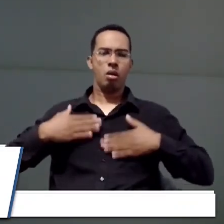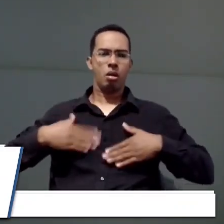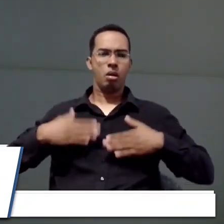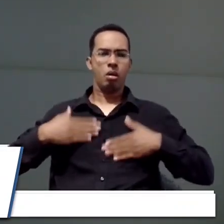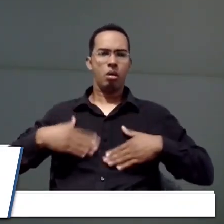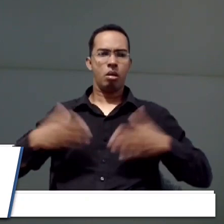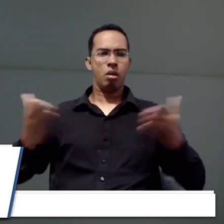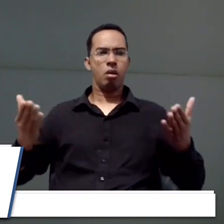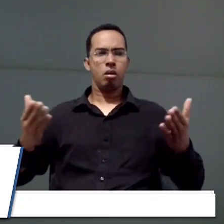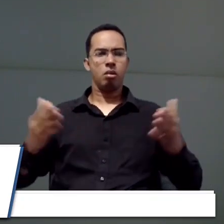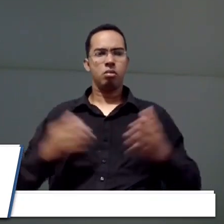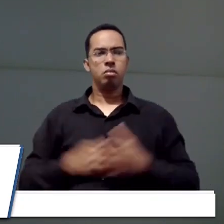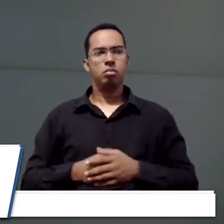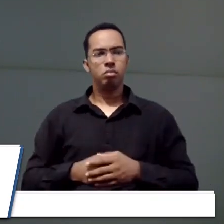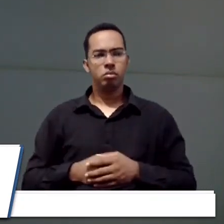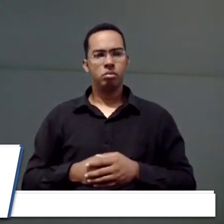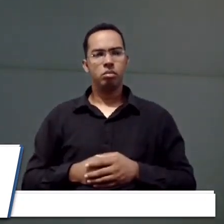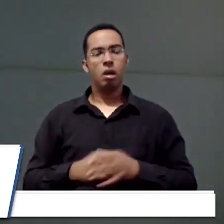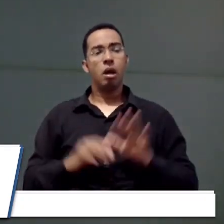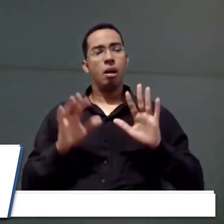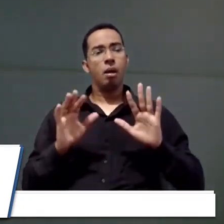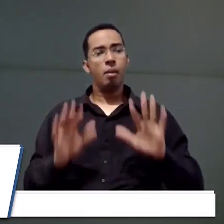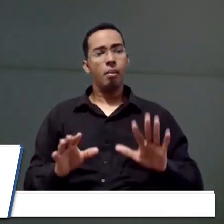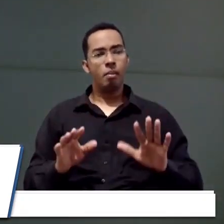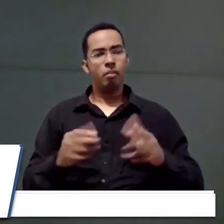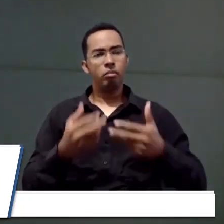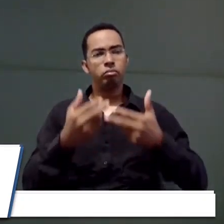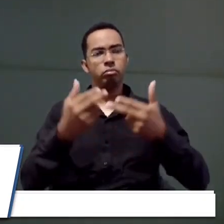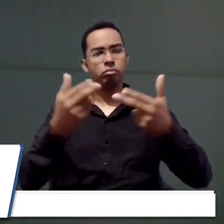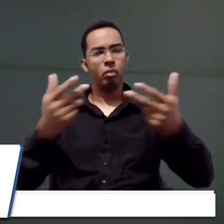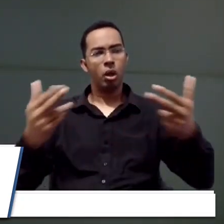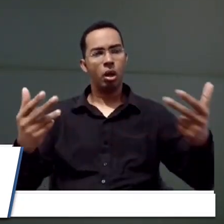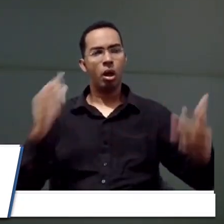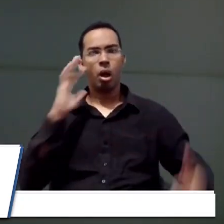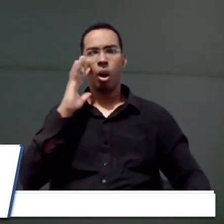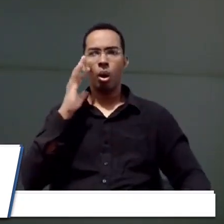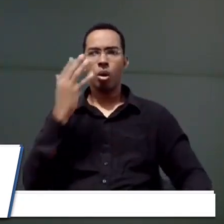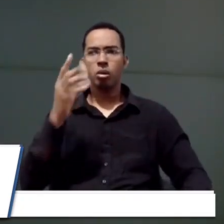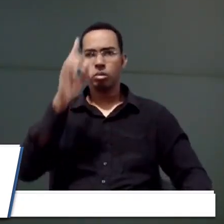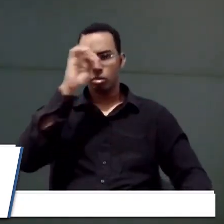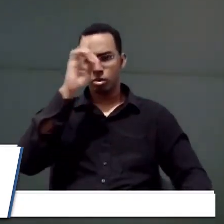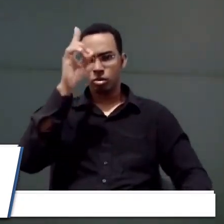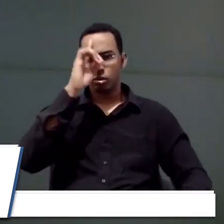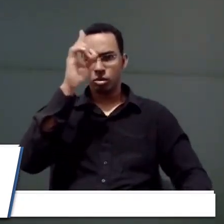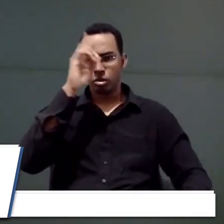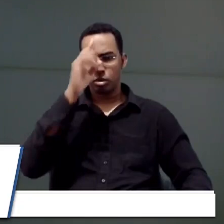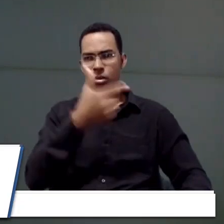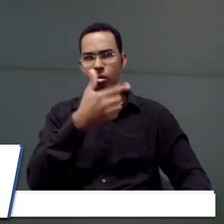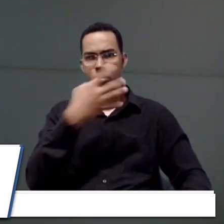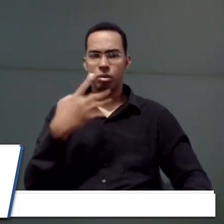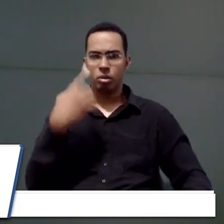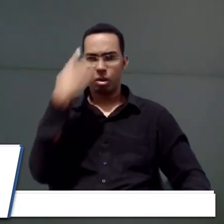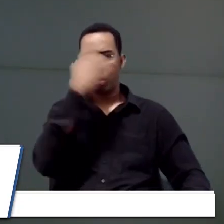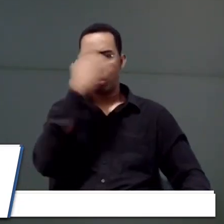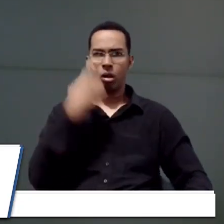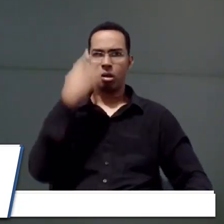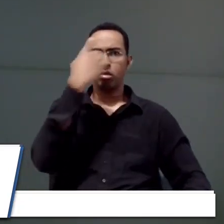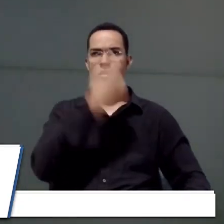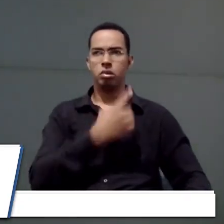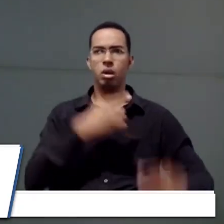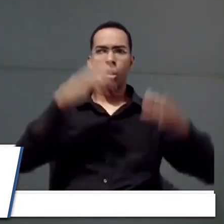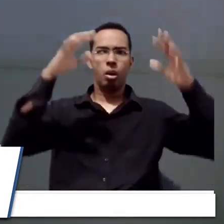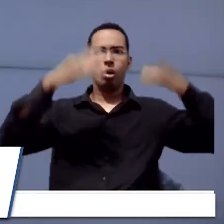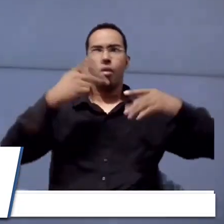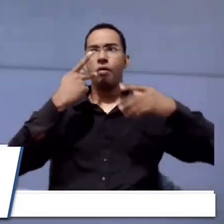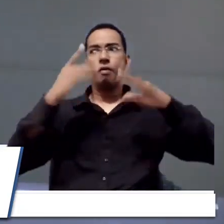feriado, mas as coisas acontecem no dia a dia, 24 horas. A chuva não falou